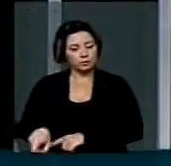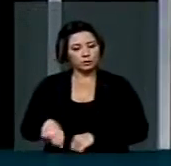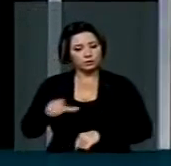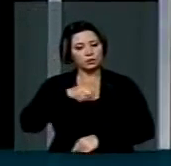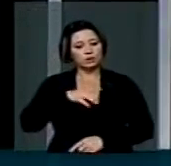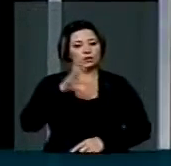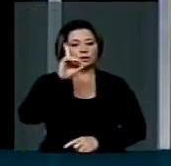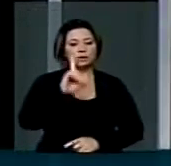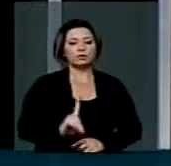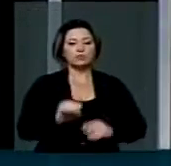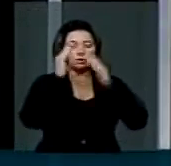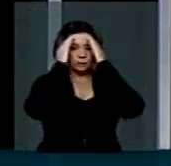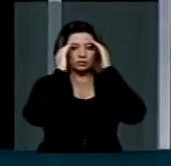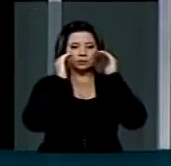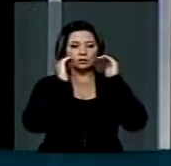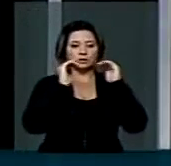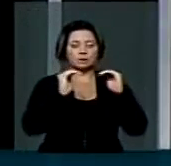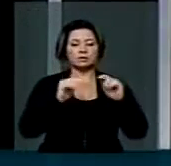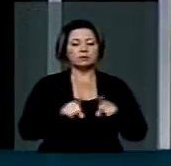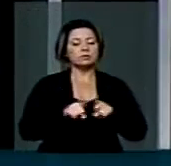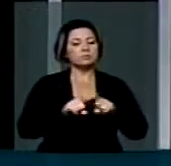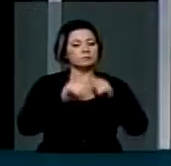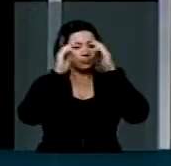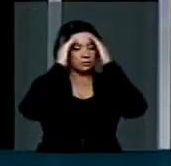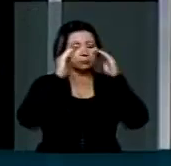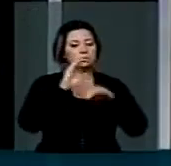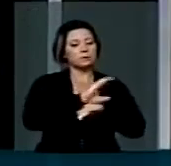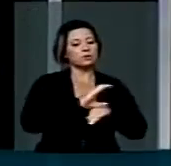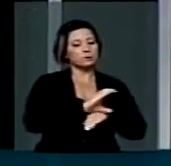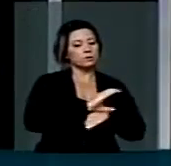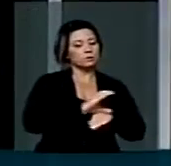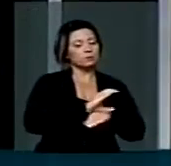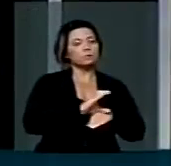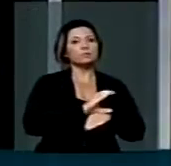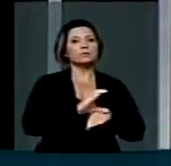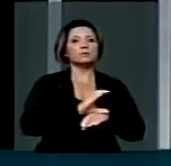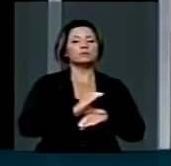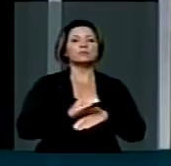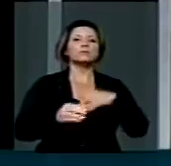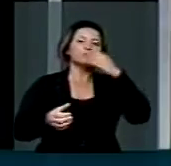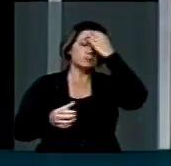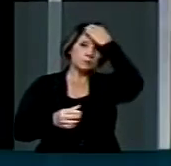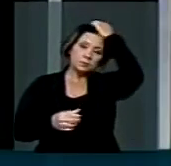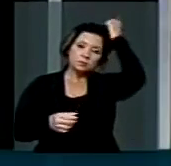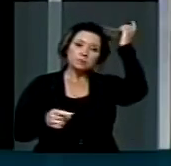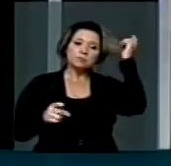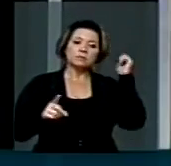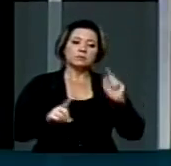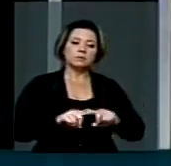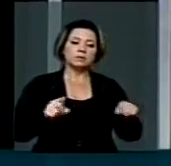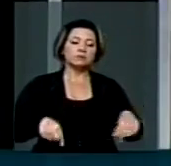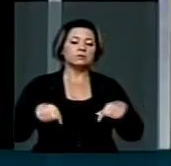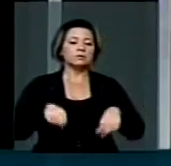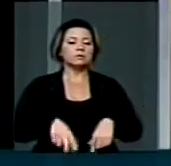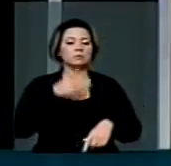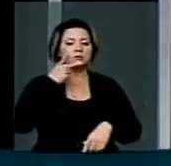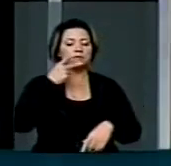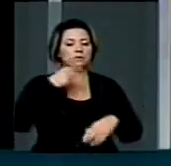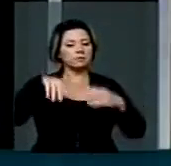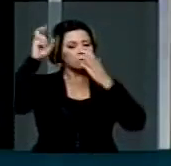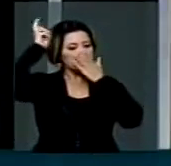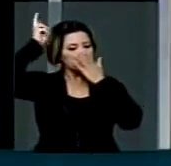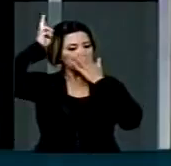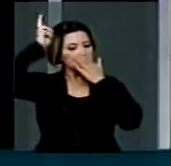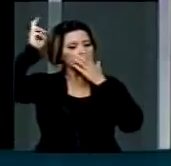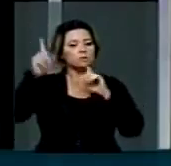respeitados de acordo com a Constituição Federal. Mas hoje eu estou aqui para falar da questão indígena de uma outra forma,